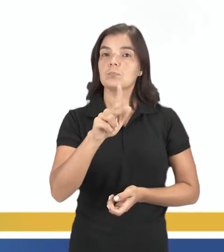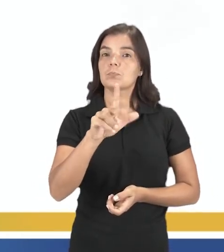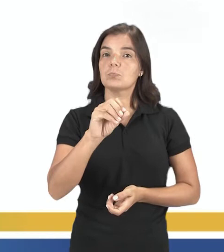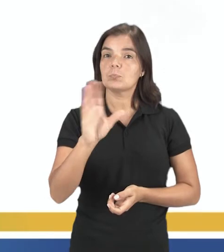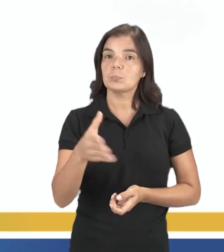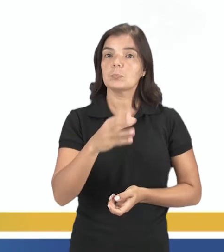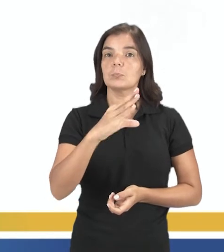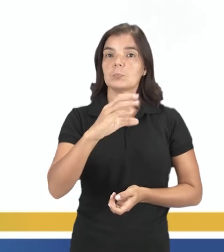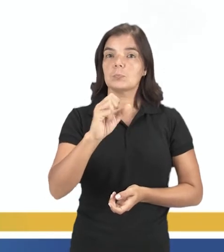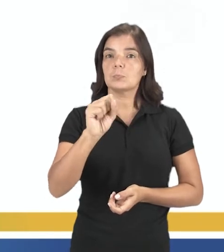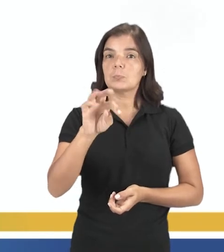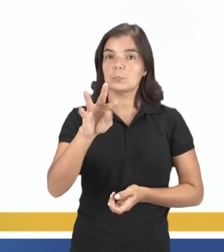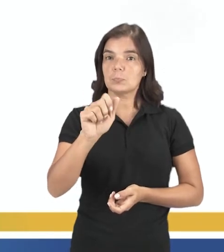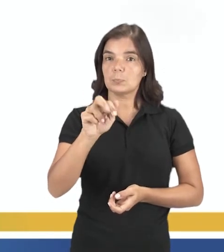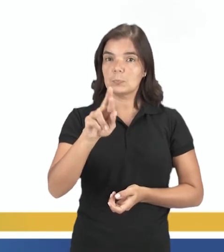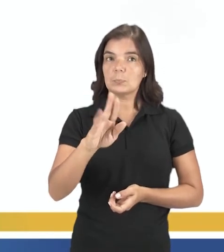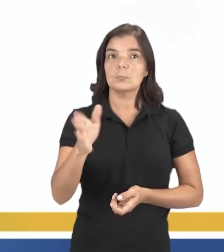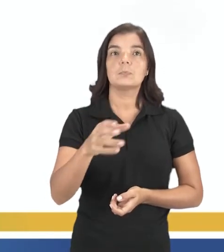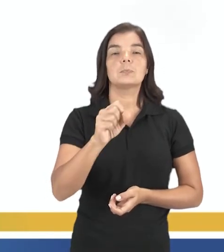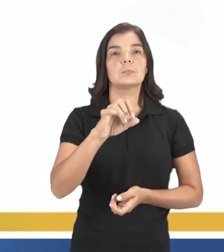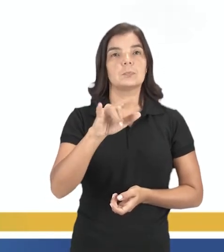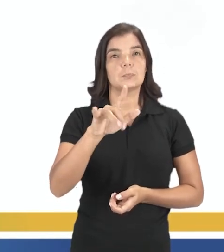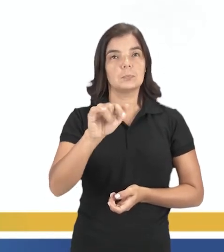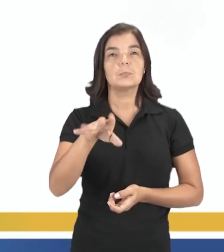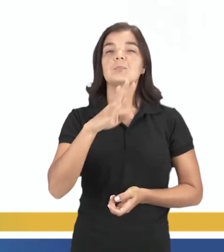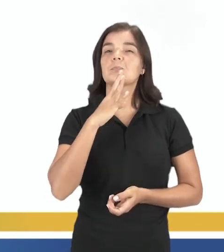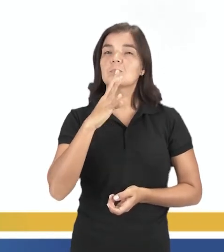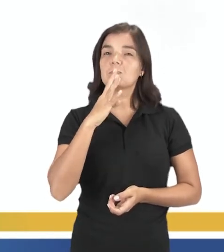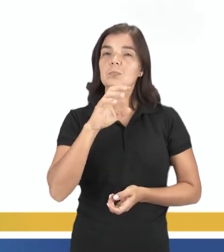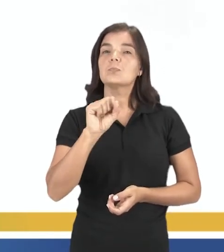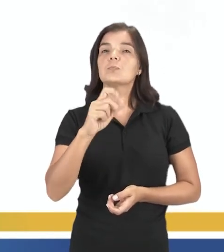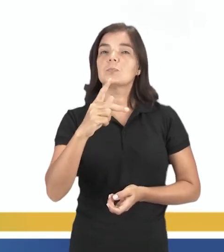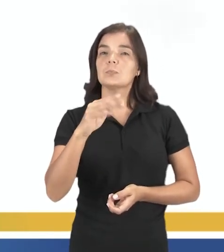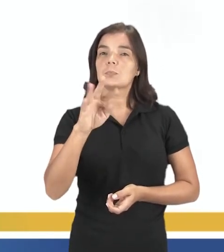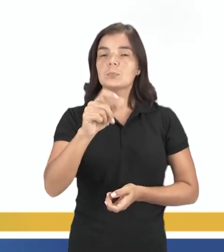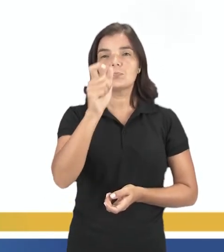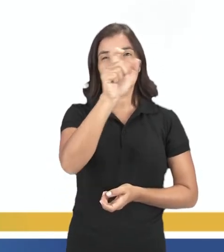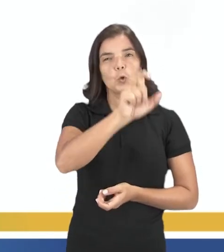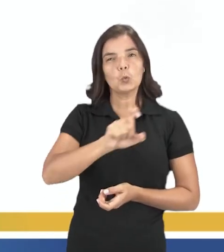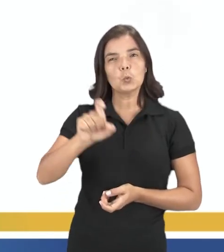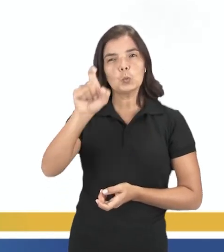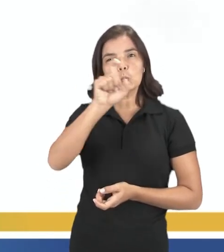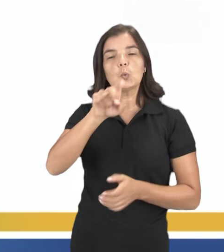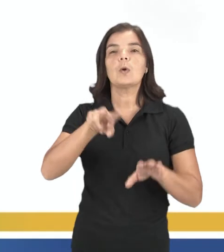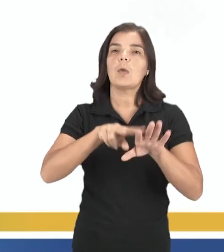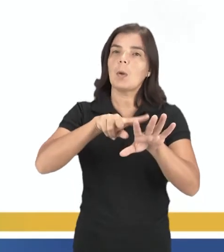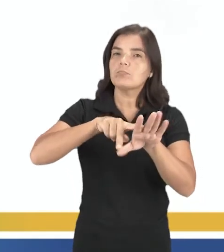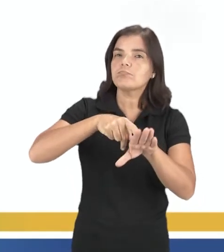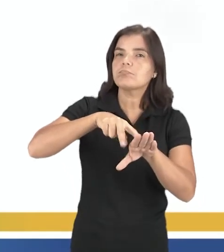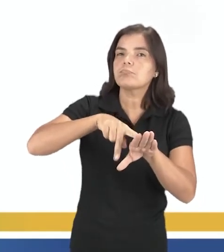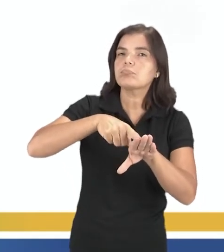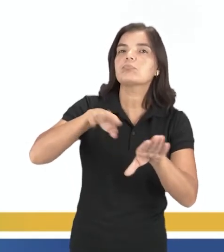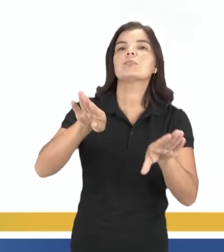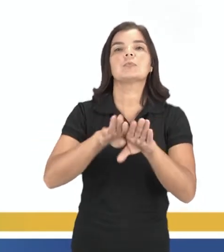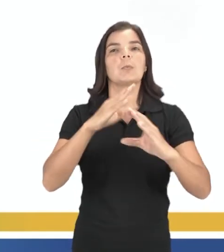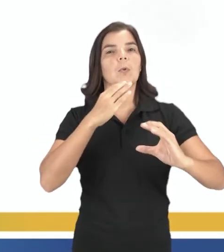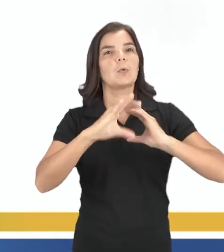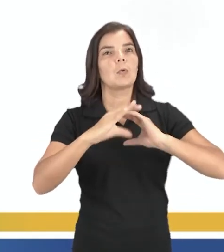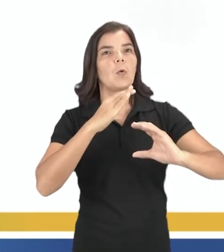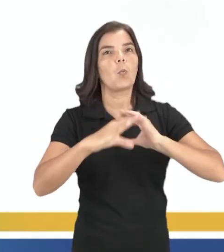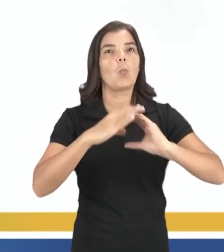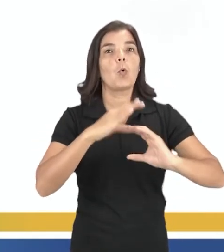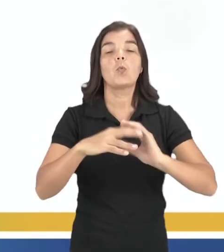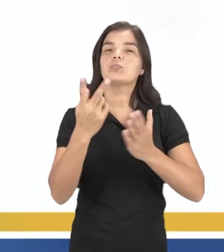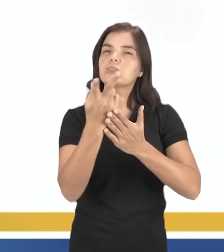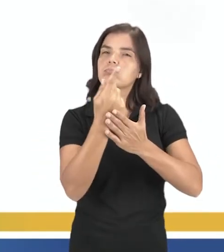mais conhecido como Espeto, né? É um grafiteiro paulista envolvido com o skate e a música. O fortalecimento